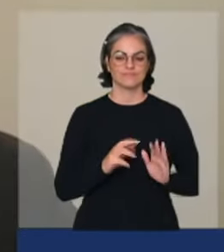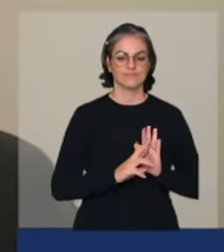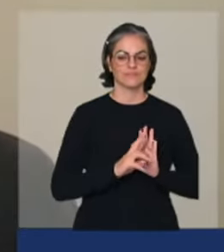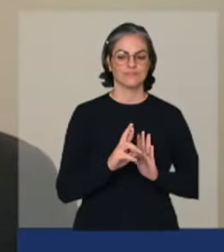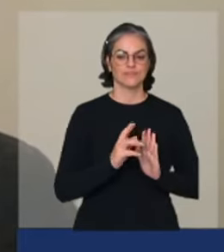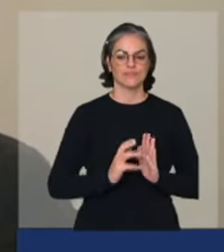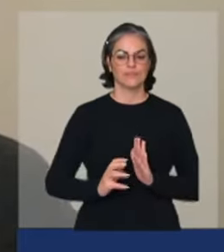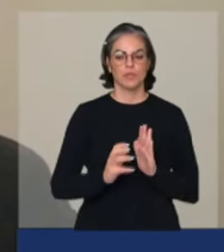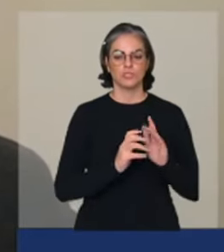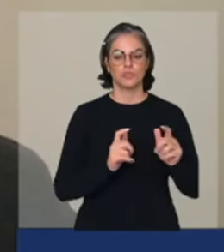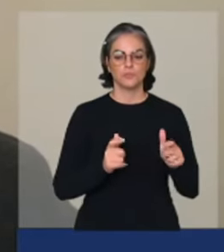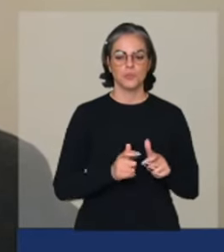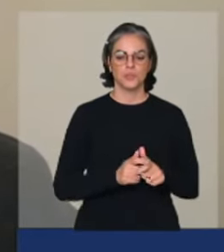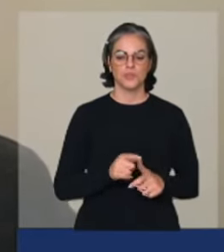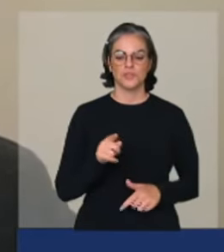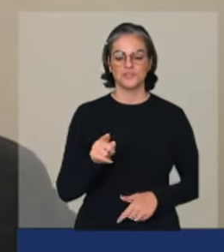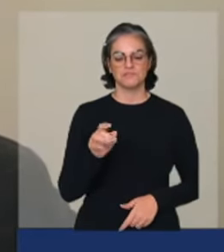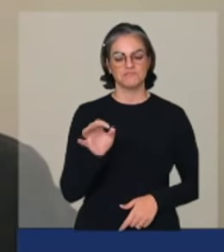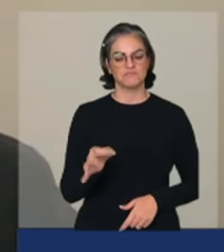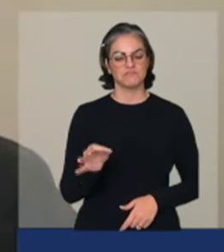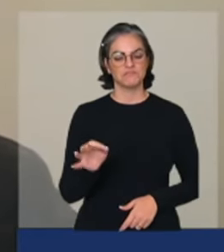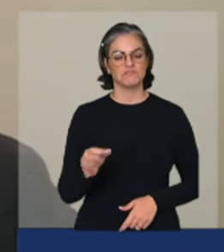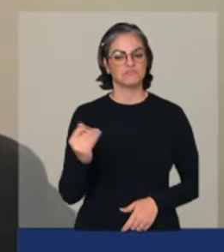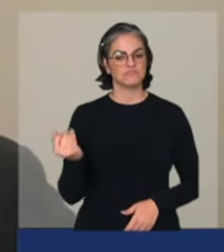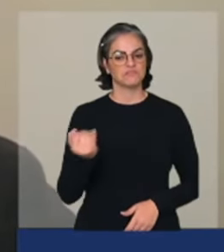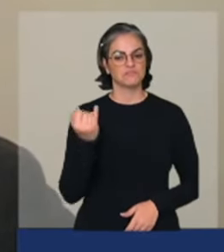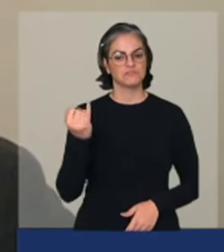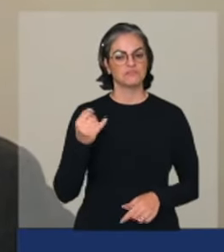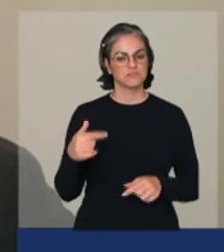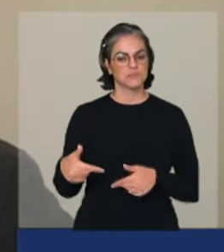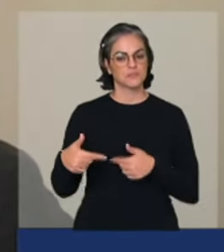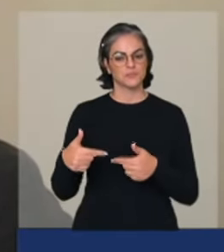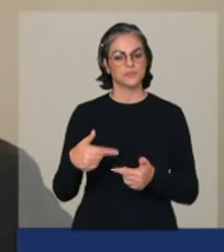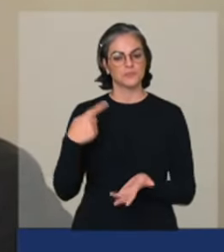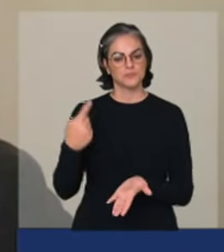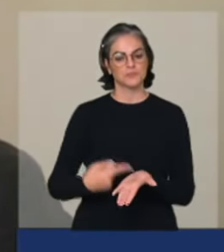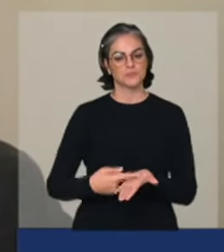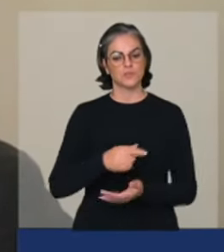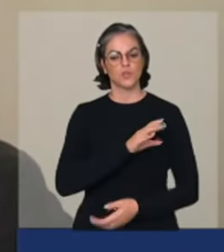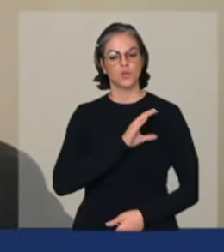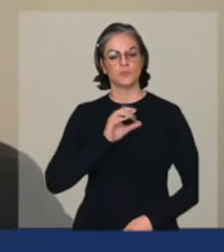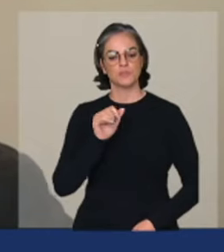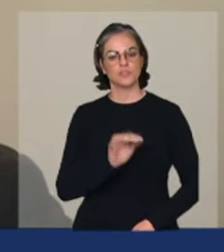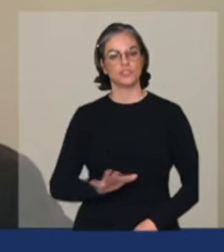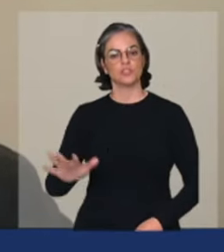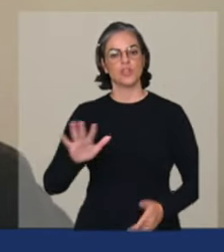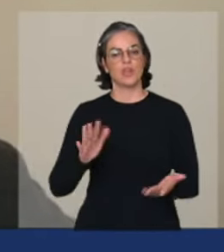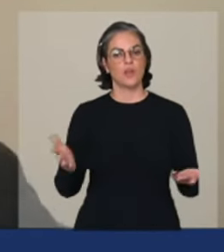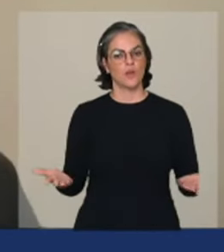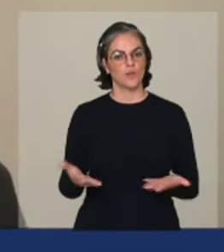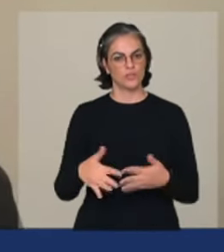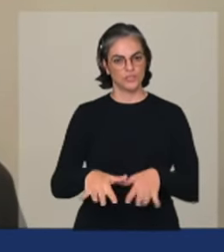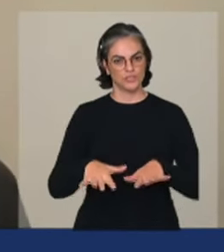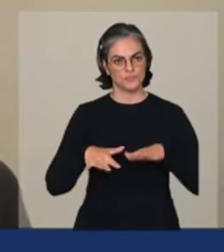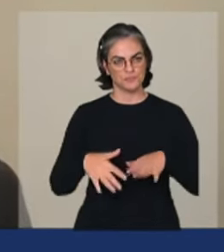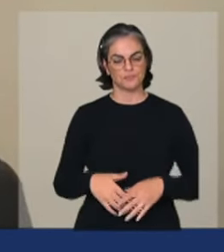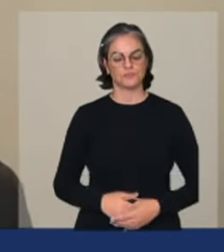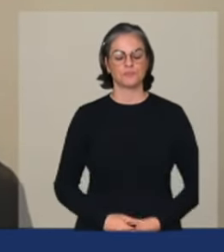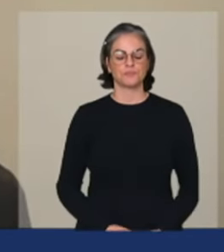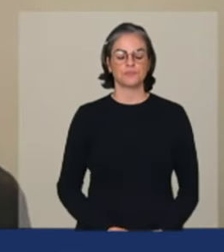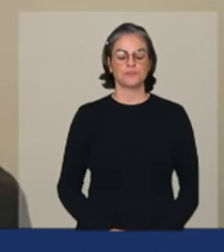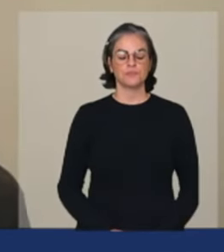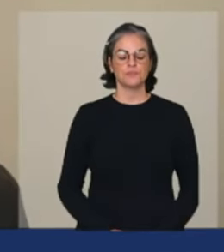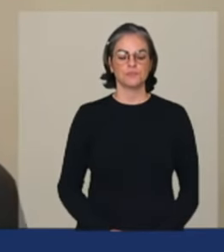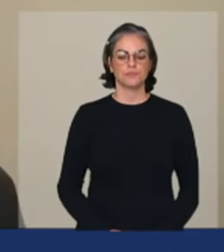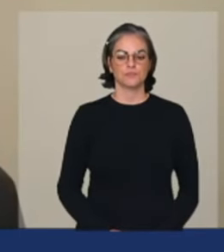iniciativa pela realização desta comissão geral no dia de hoje em segundo lugar Eitor